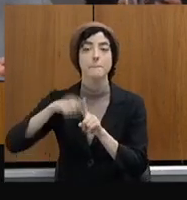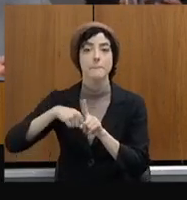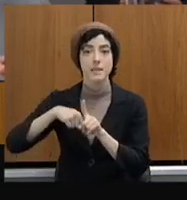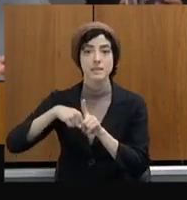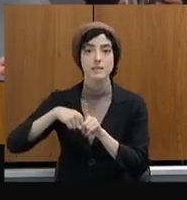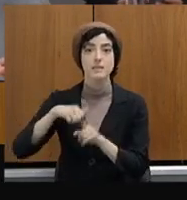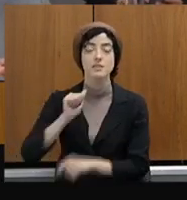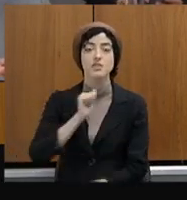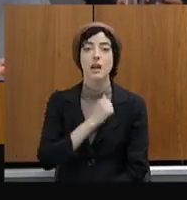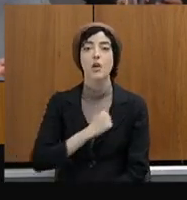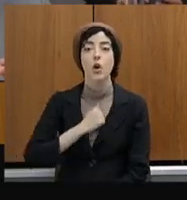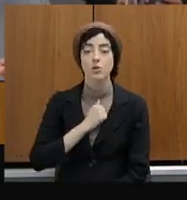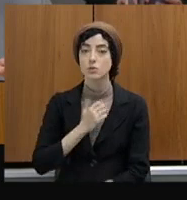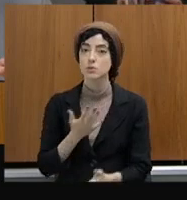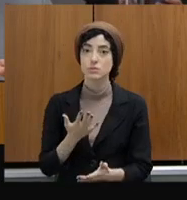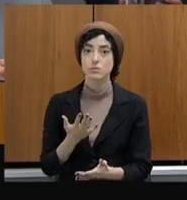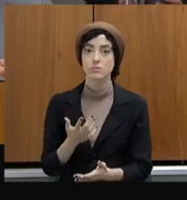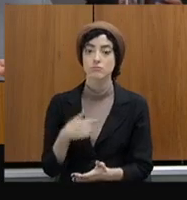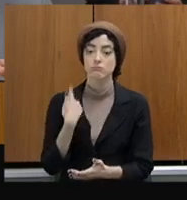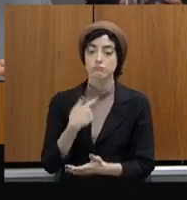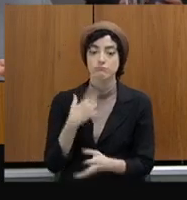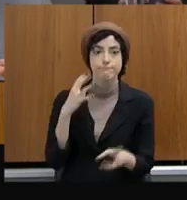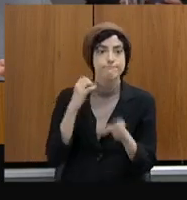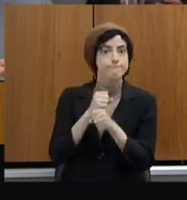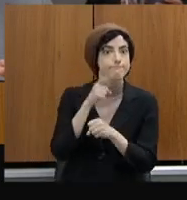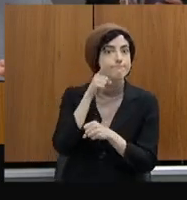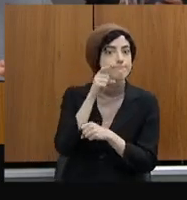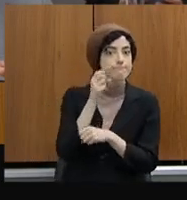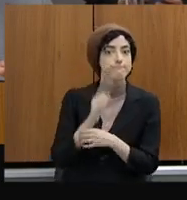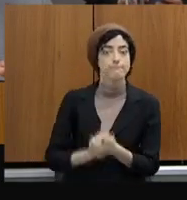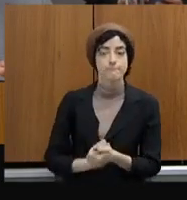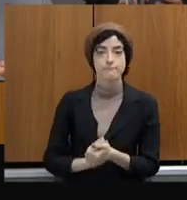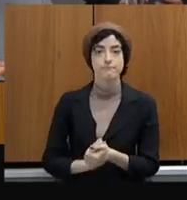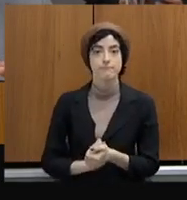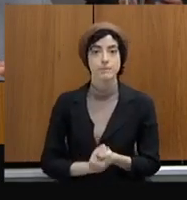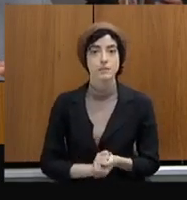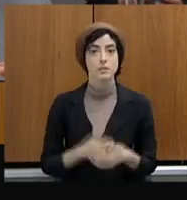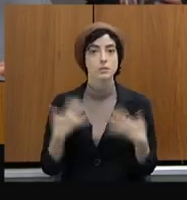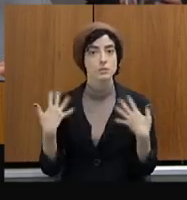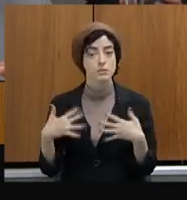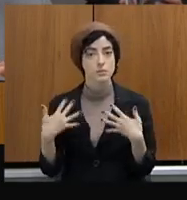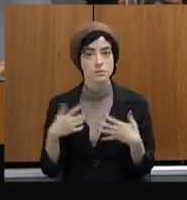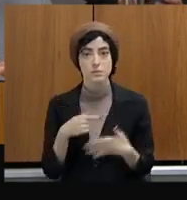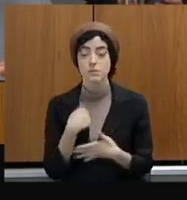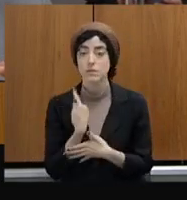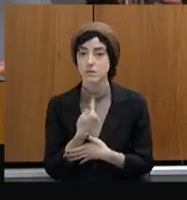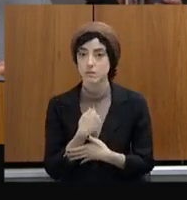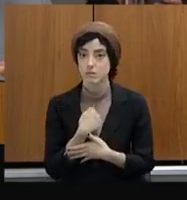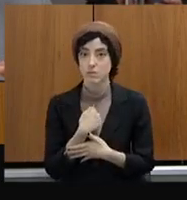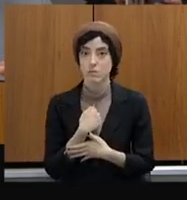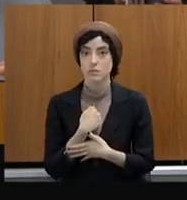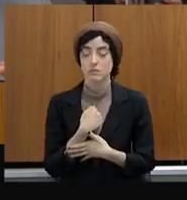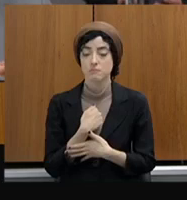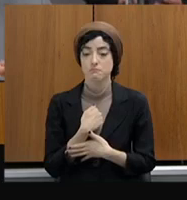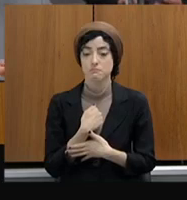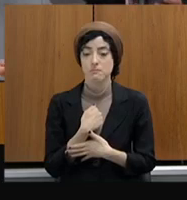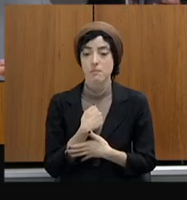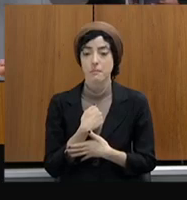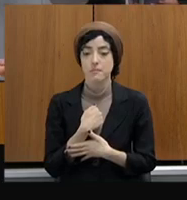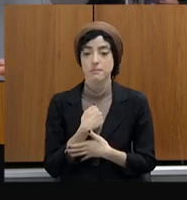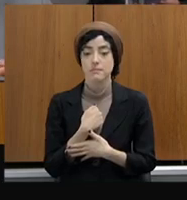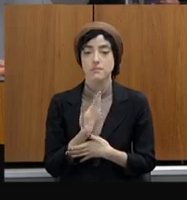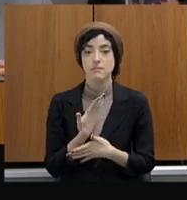capacidade de conclusão, ela não acompanha a capacidade de instauração. Então, esse é um dado